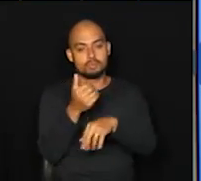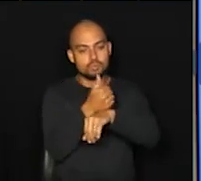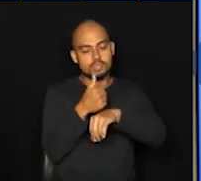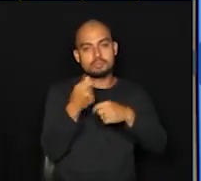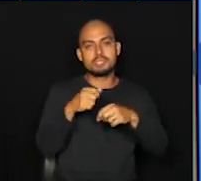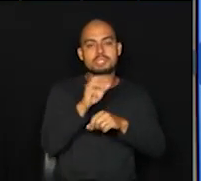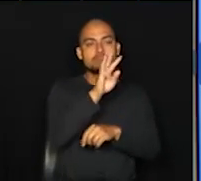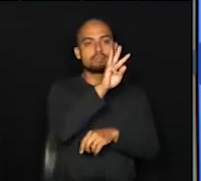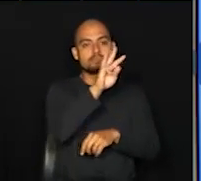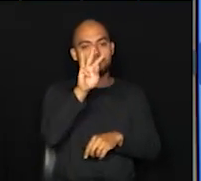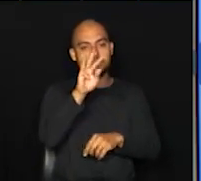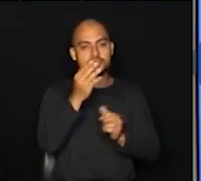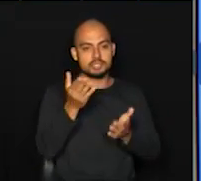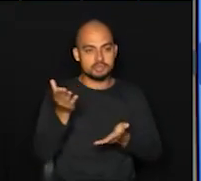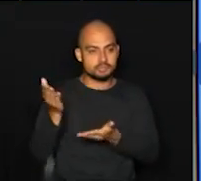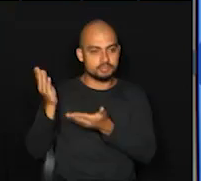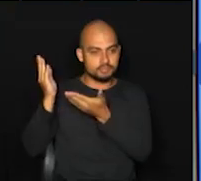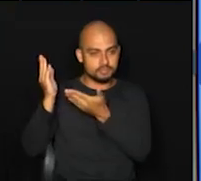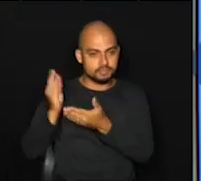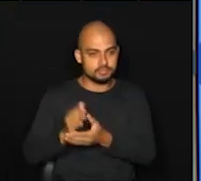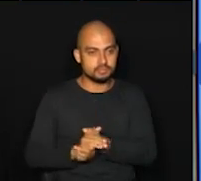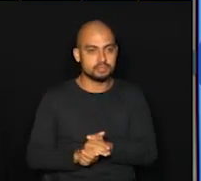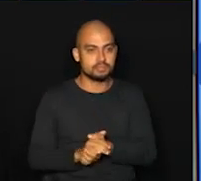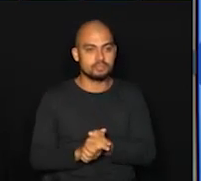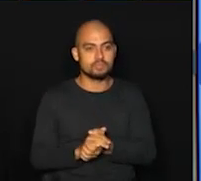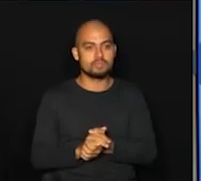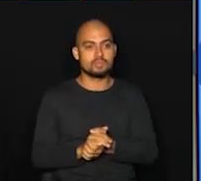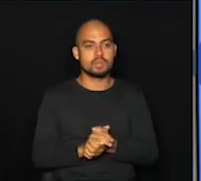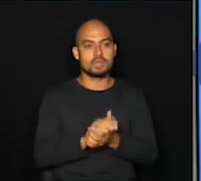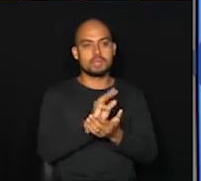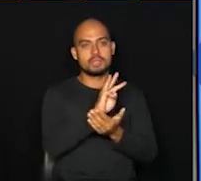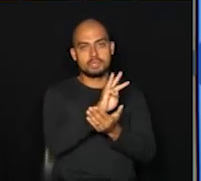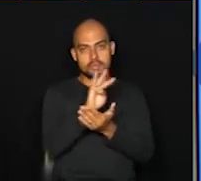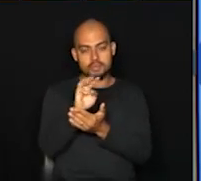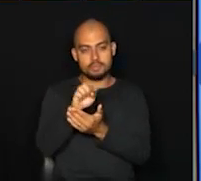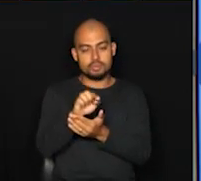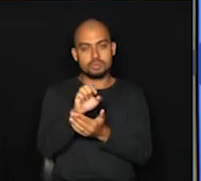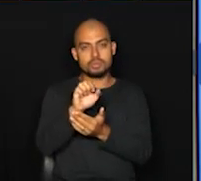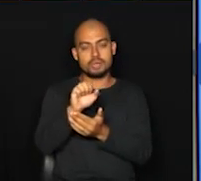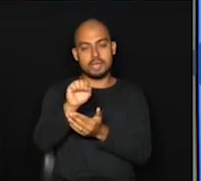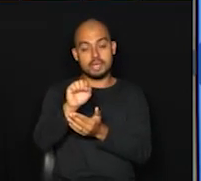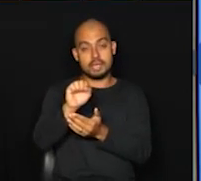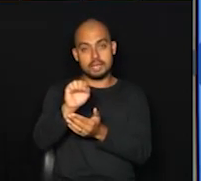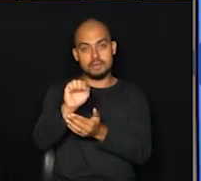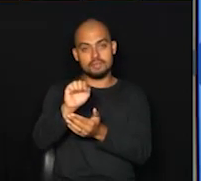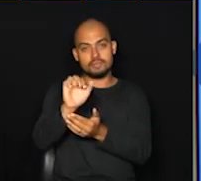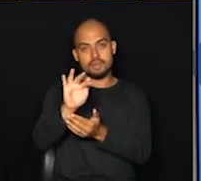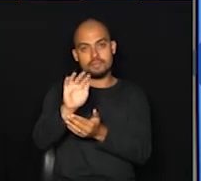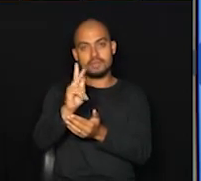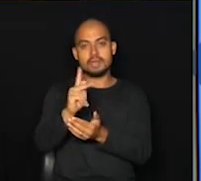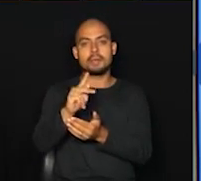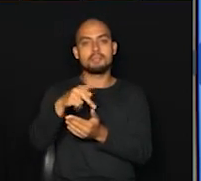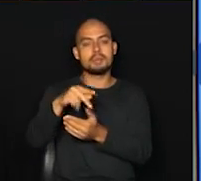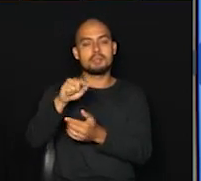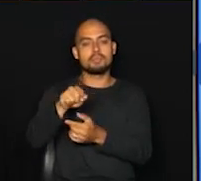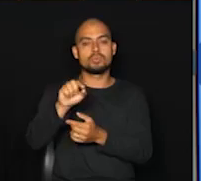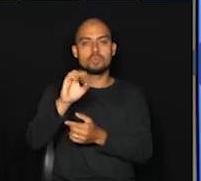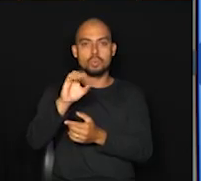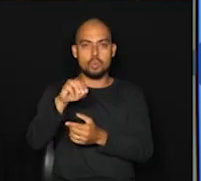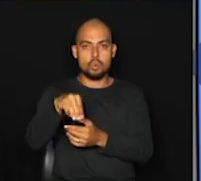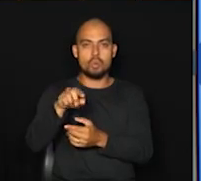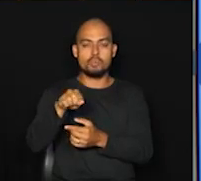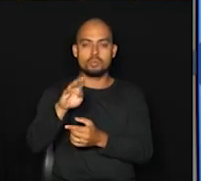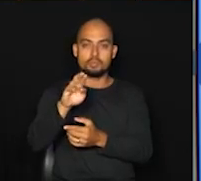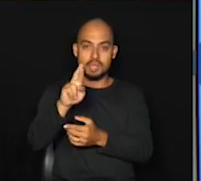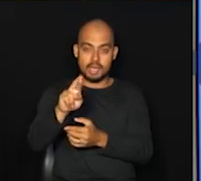acessar a página www.sht.com.br barra carreira